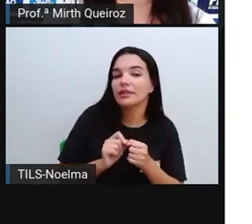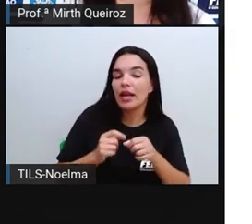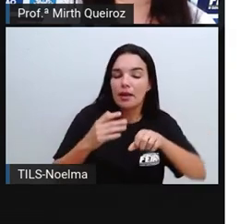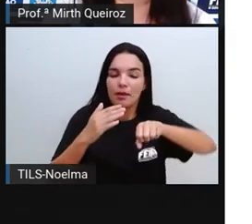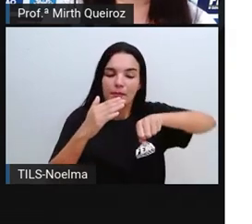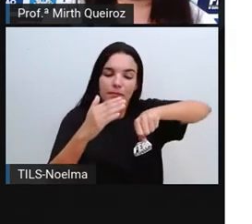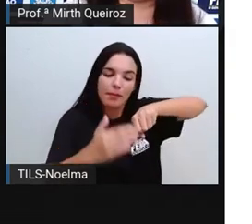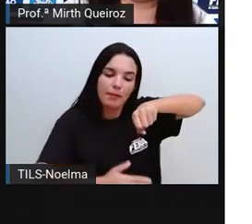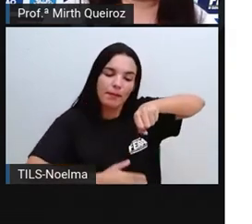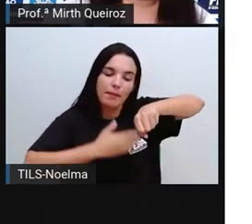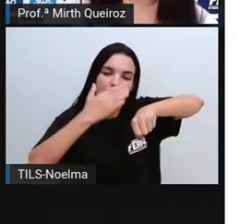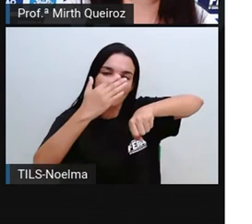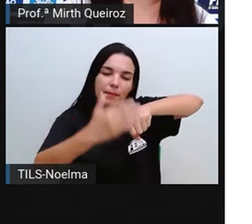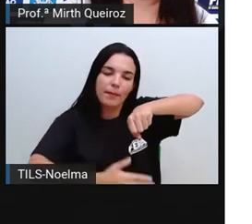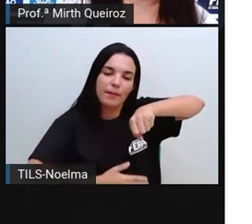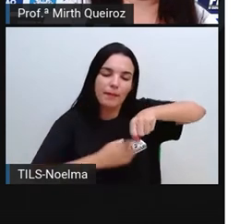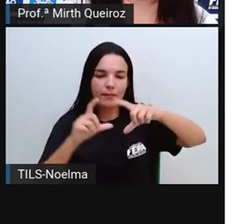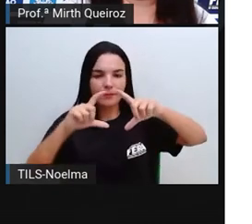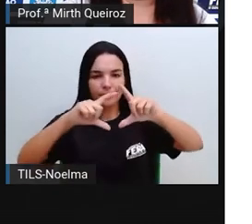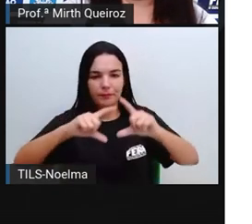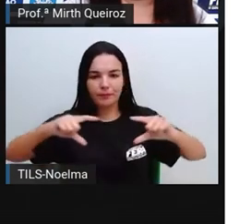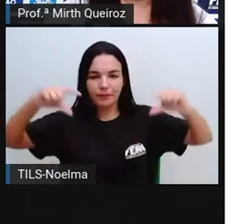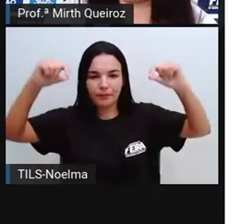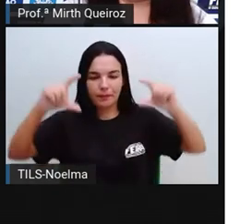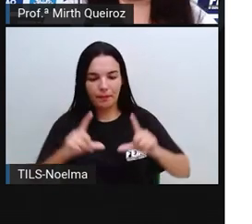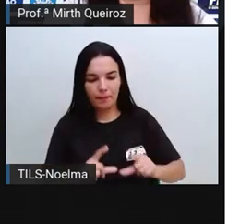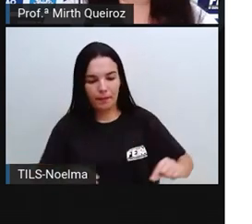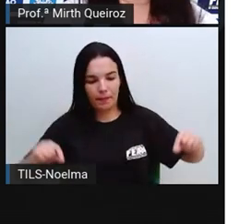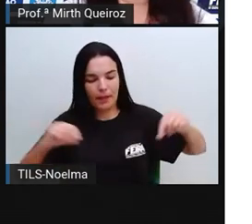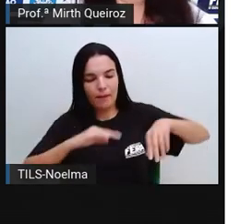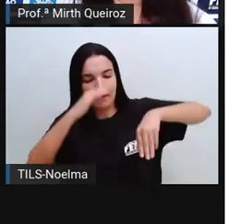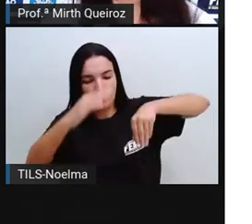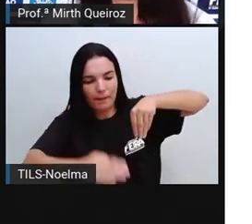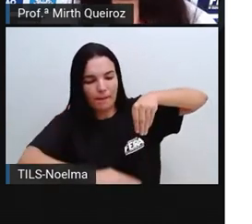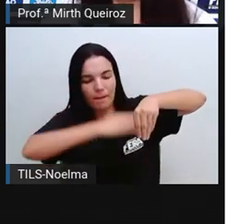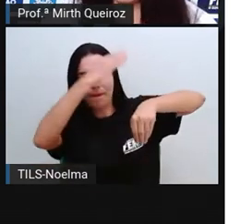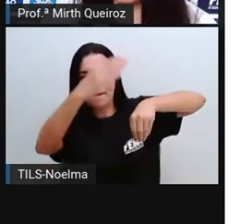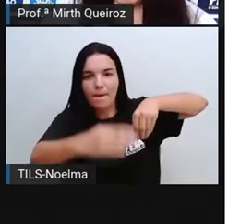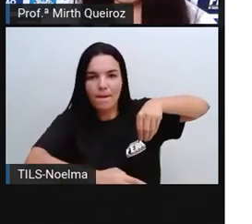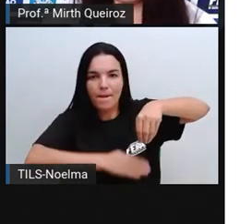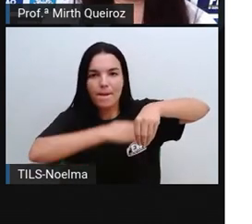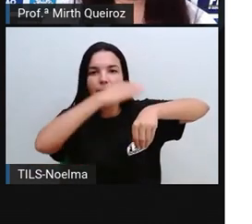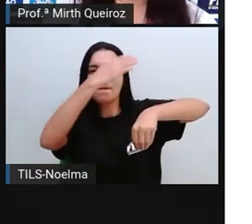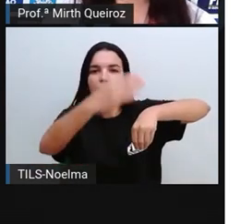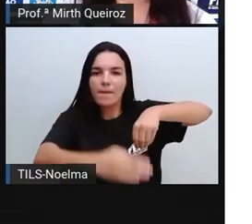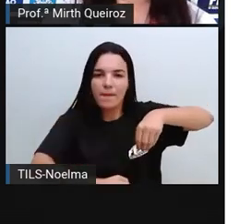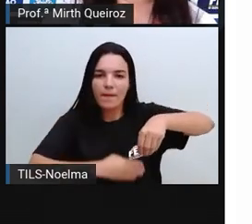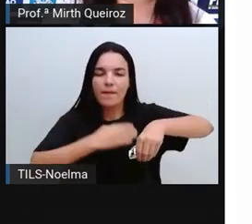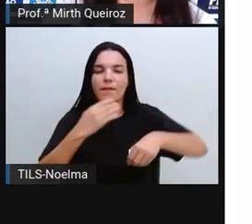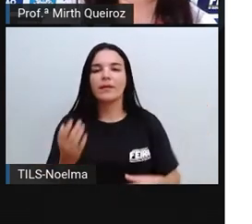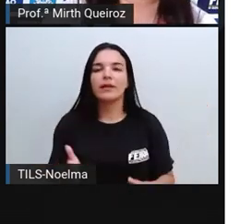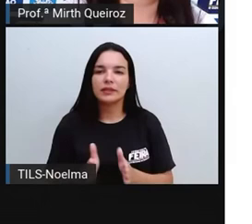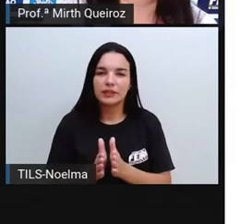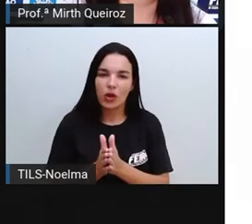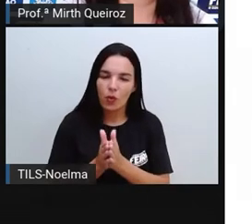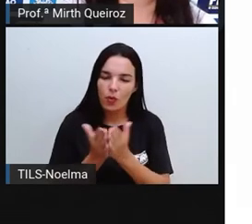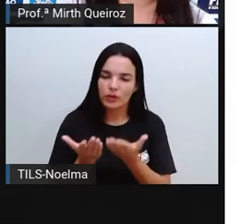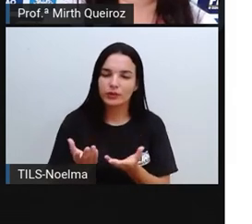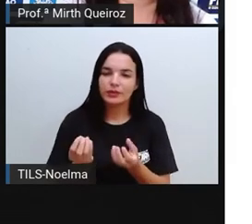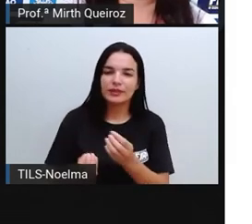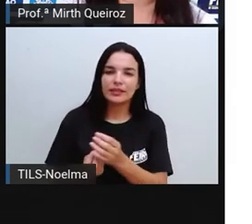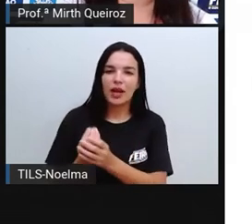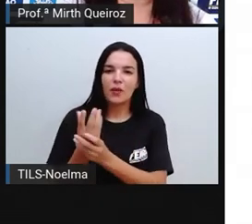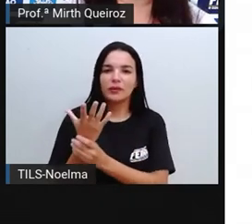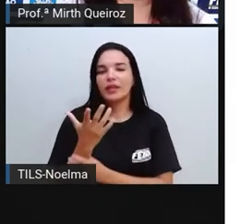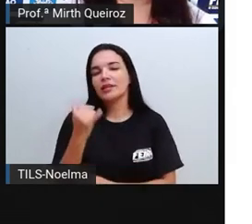turbinas e vai transformar essa energia cinética em mecânica de rotação. Que é quando vai dar origem